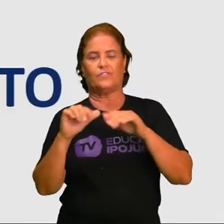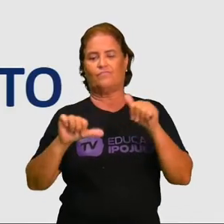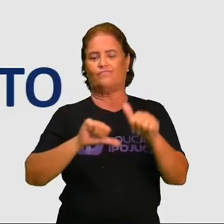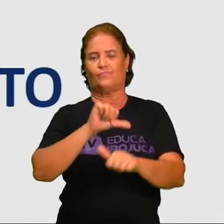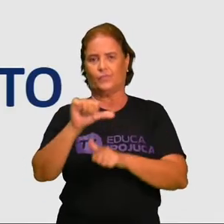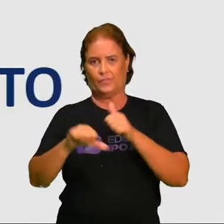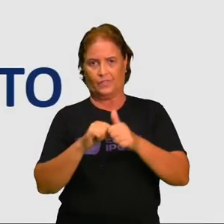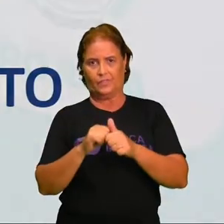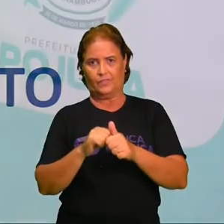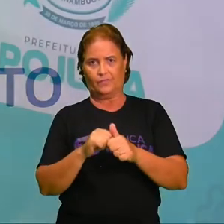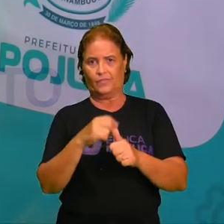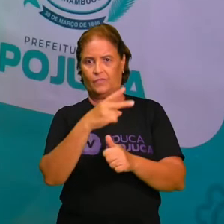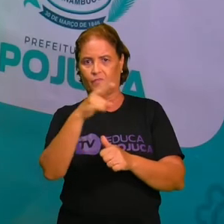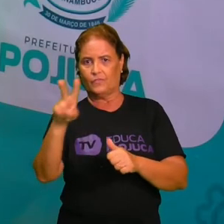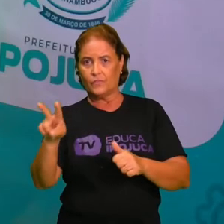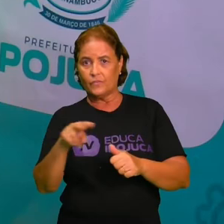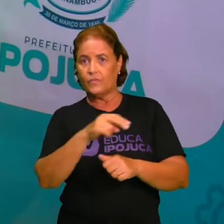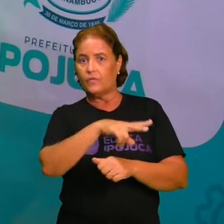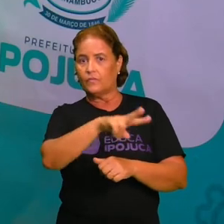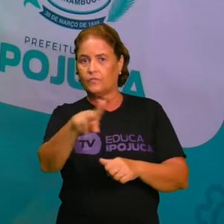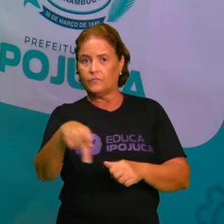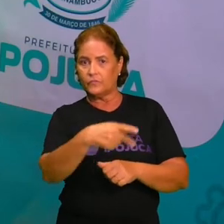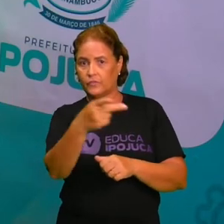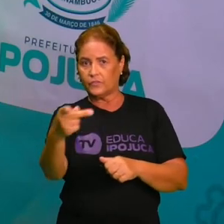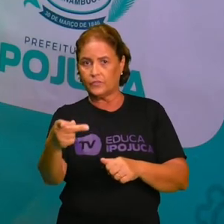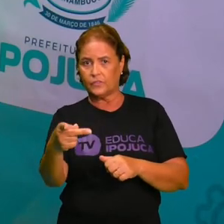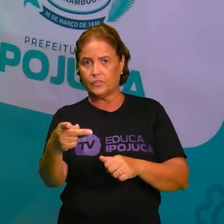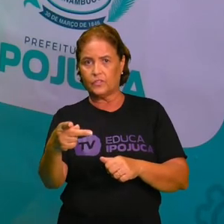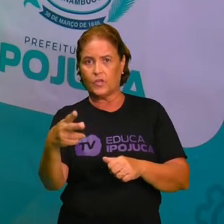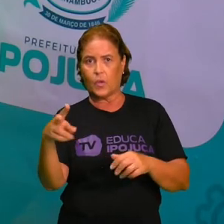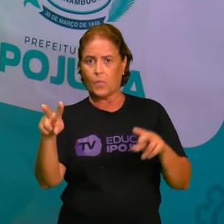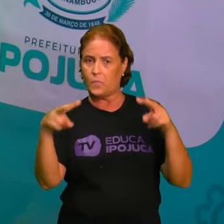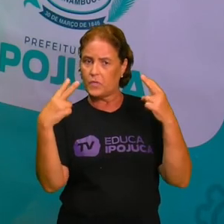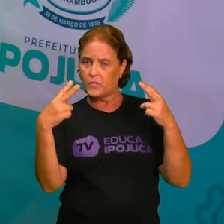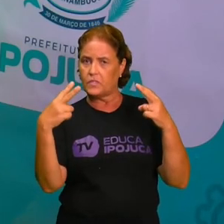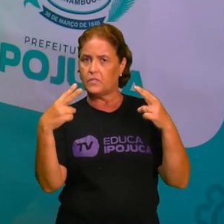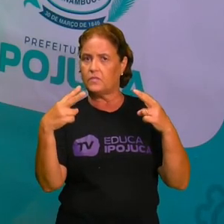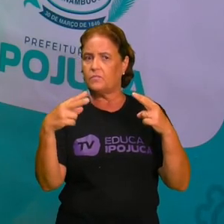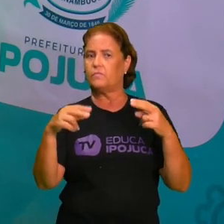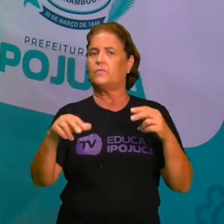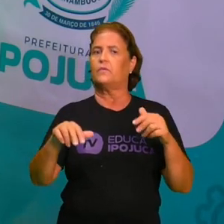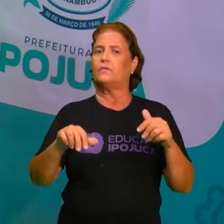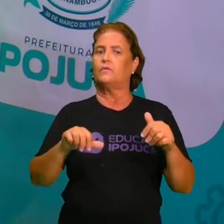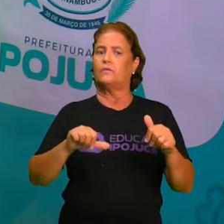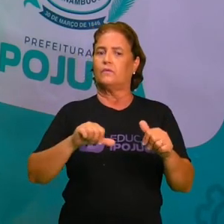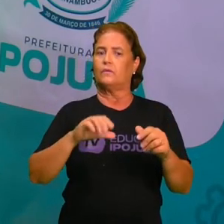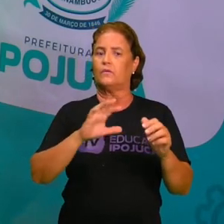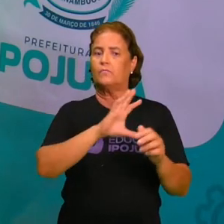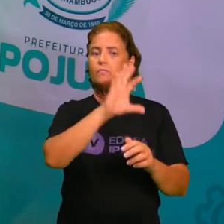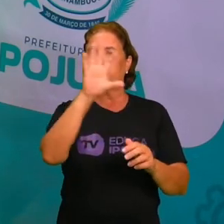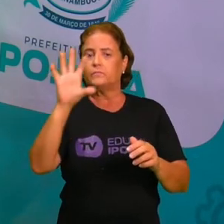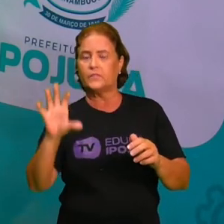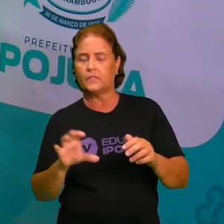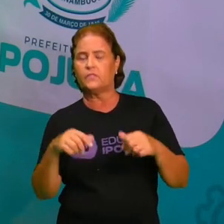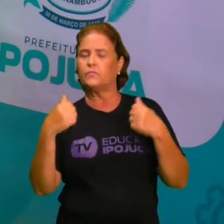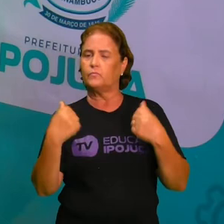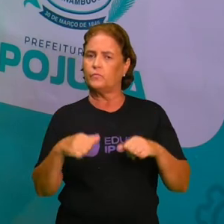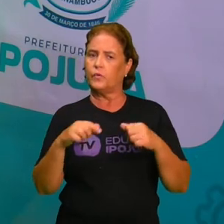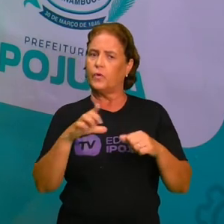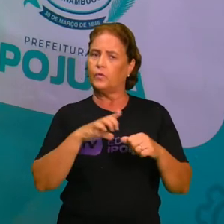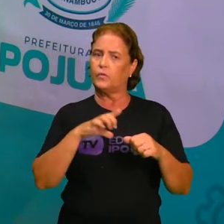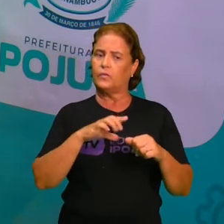Vocês perceberam que as paisagens transformadas podem conservar elementos naturais em sua composição,